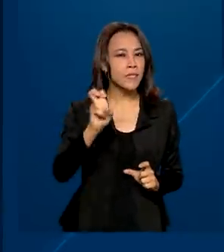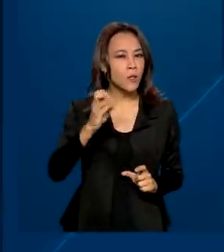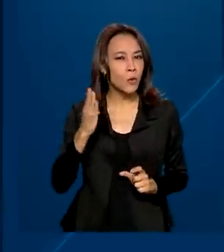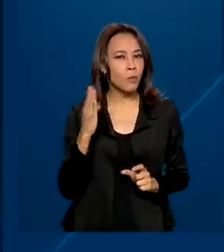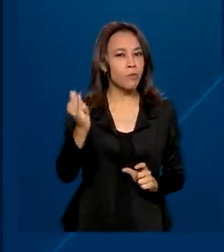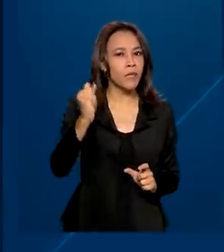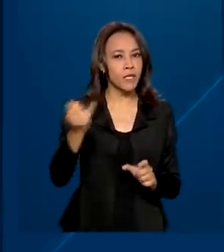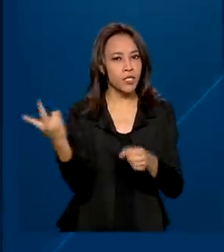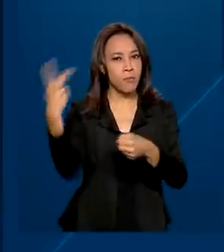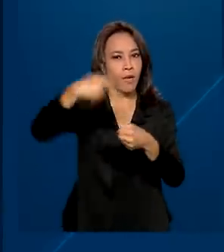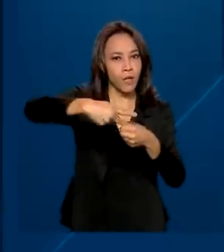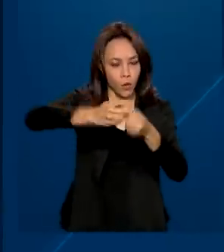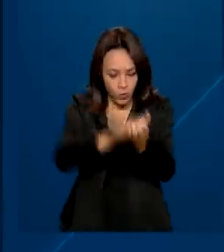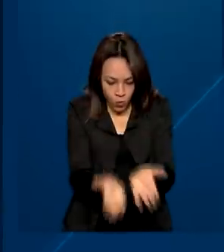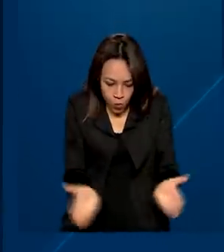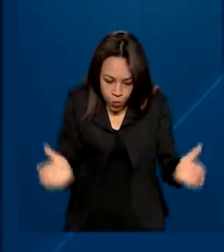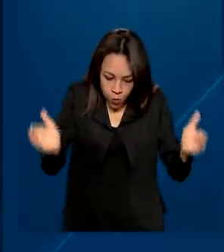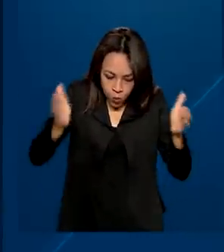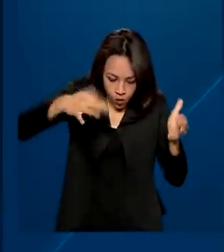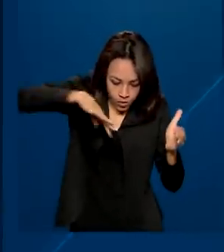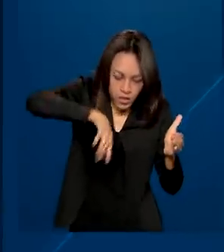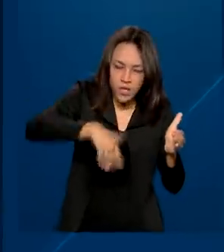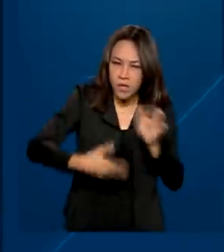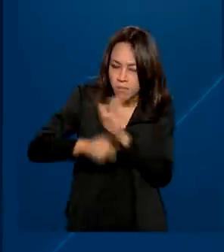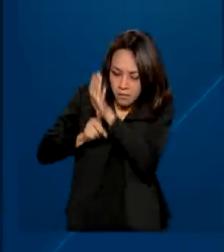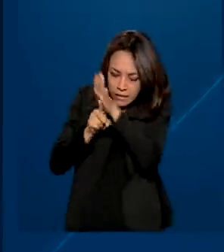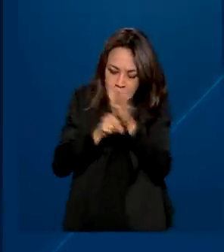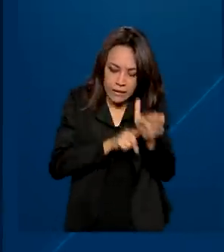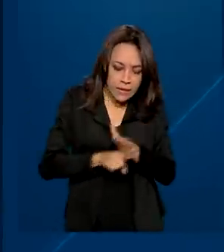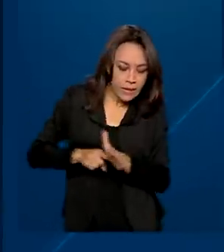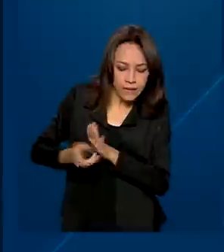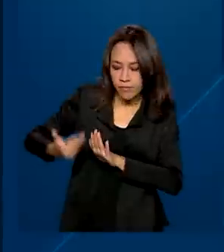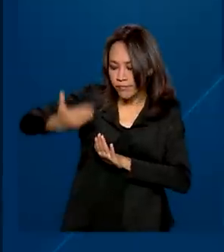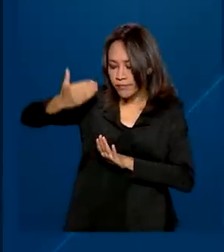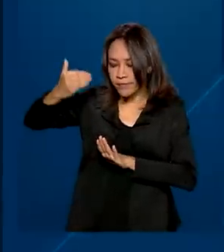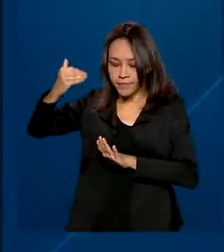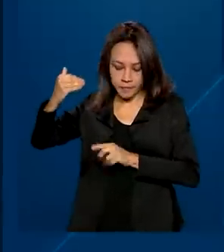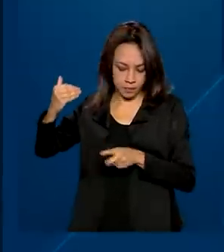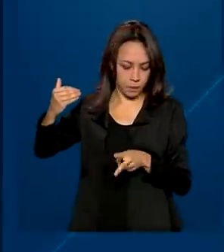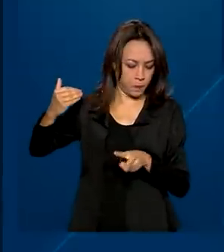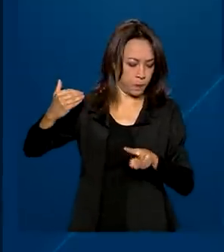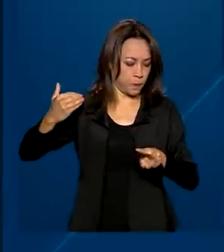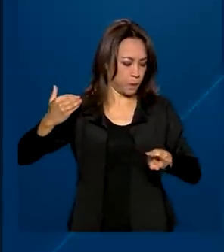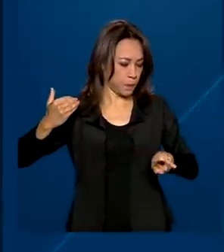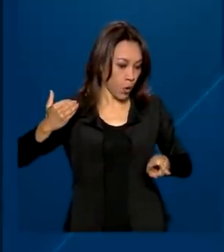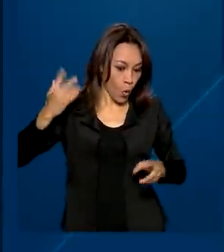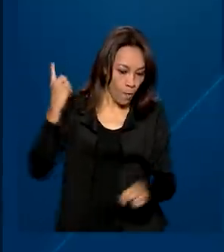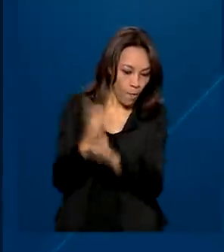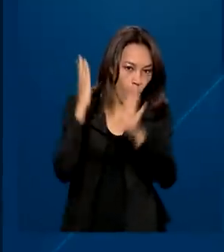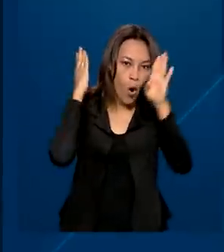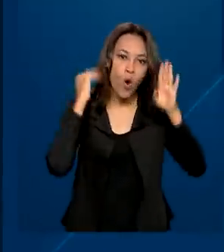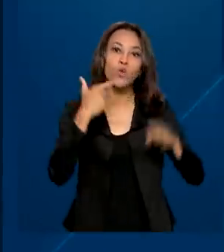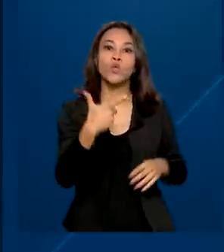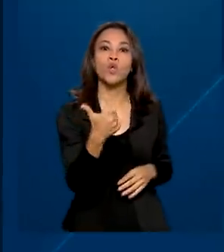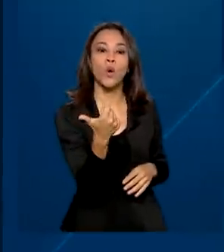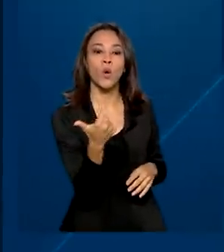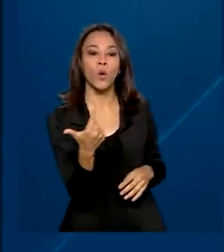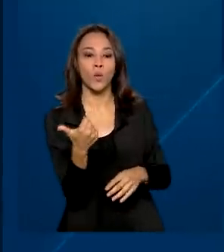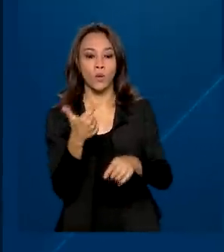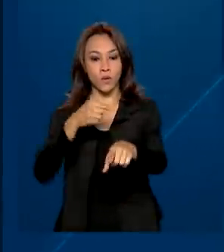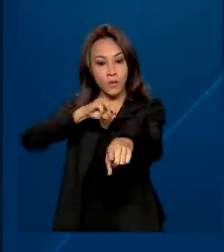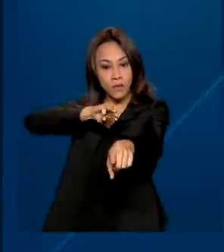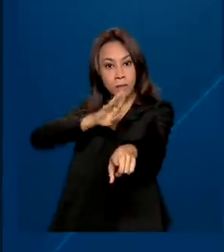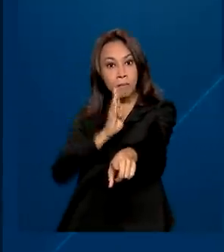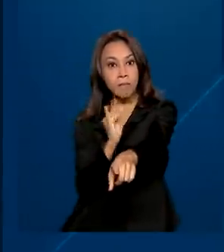barrios de petróleo. Estudos posteriores identificaram pelo menos 12 bilhões de barrios de petróleo nas